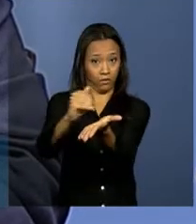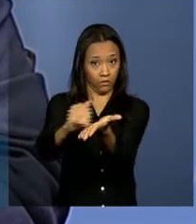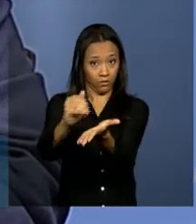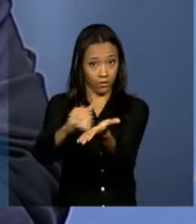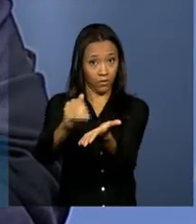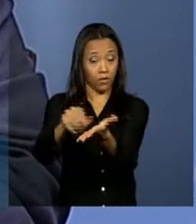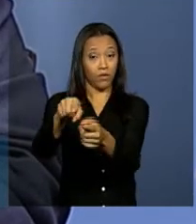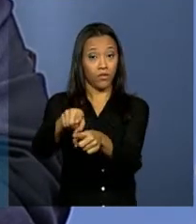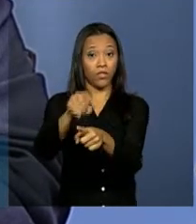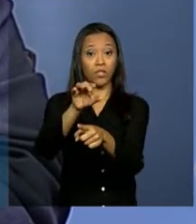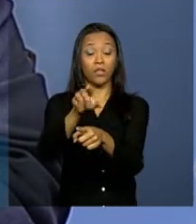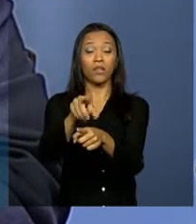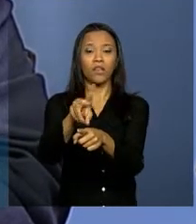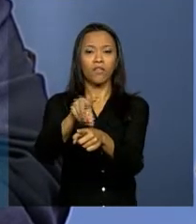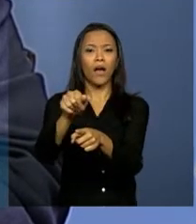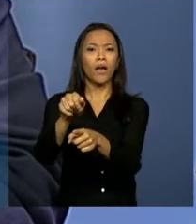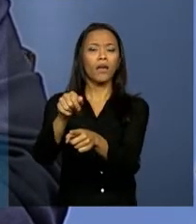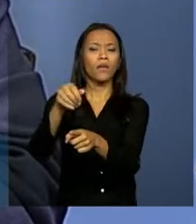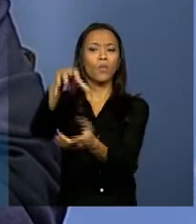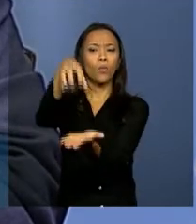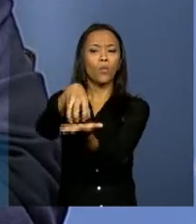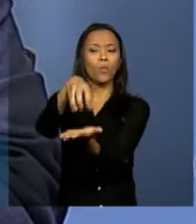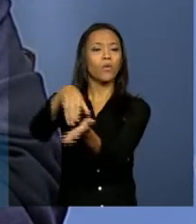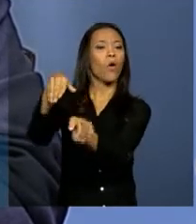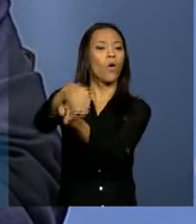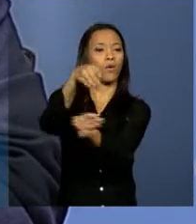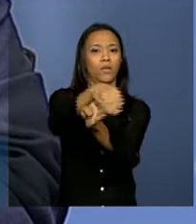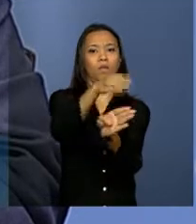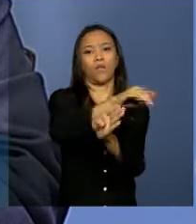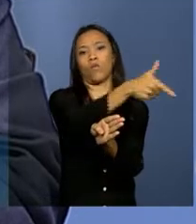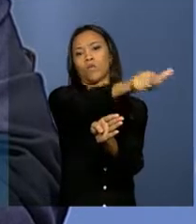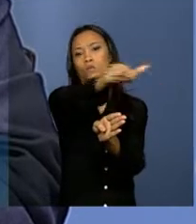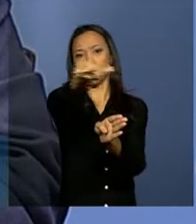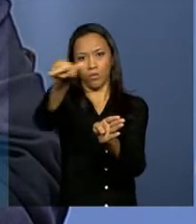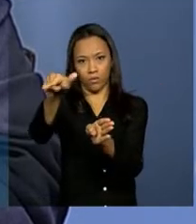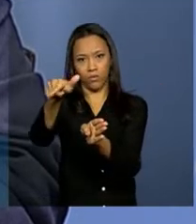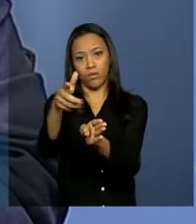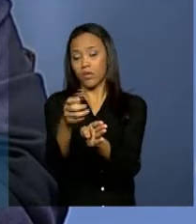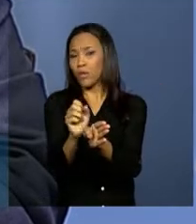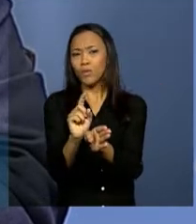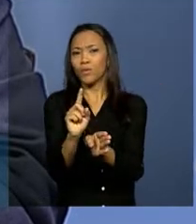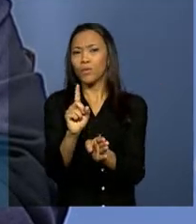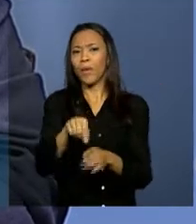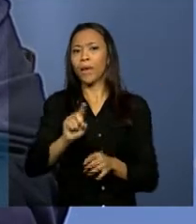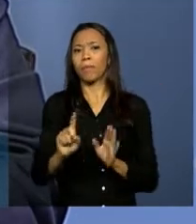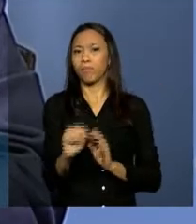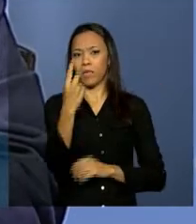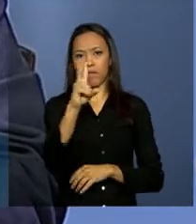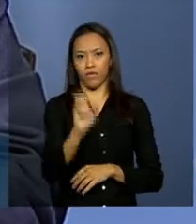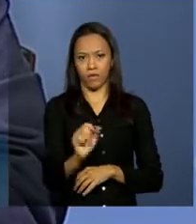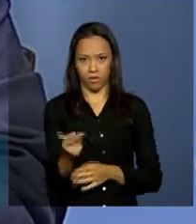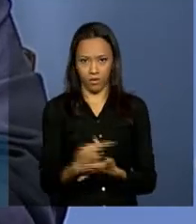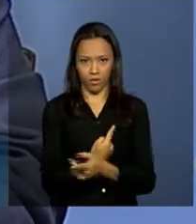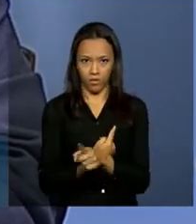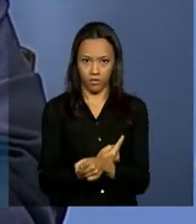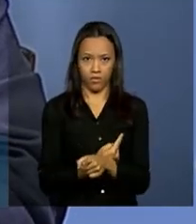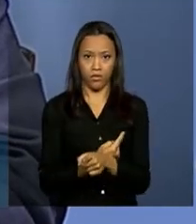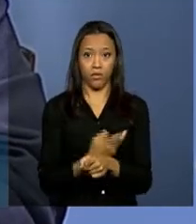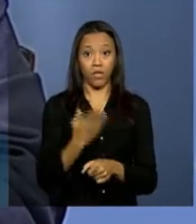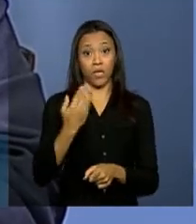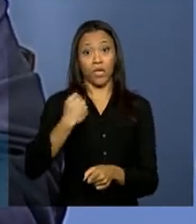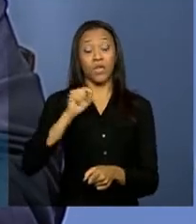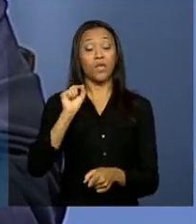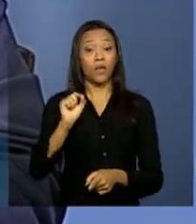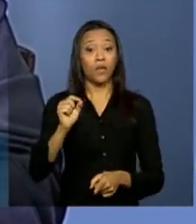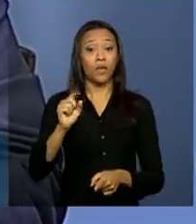assessorará nessa questão. Como em ocasiões anteriores, já houve, não é a primeira vez. E a função será